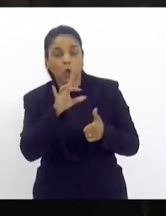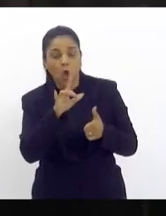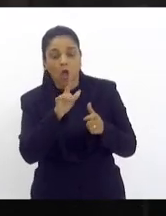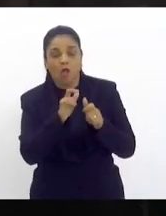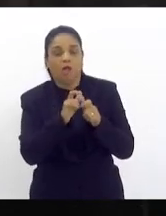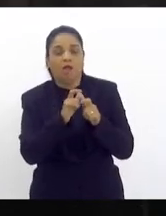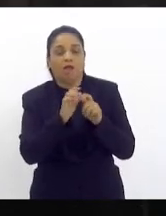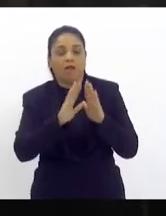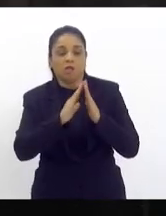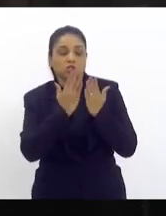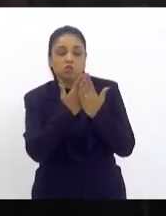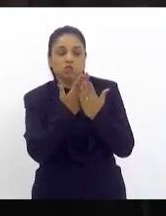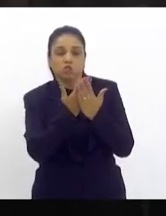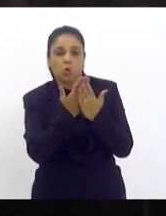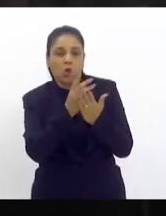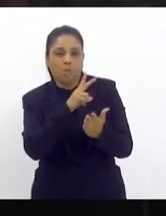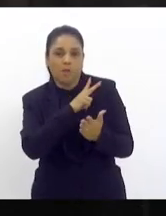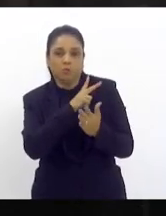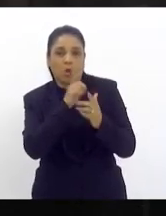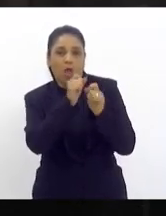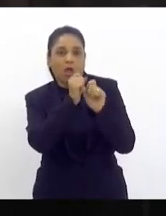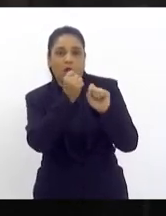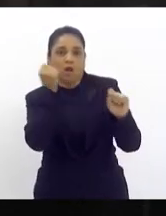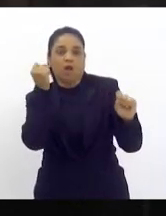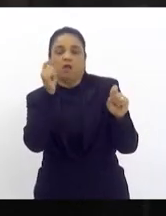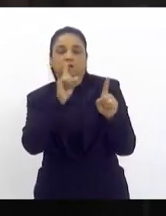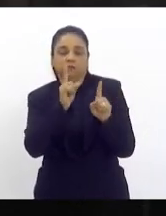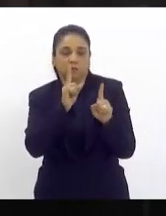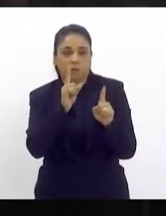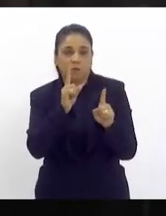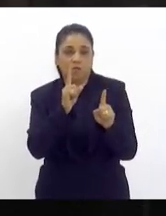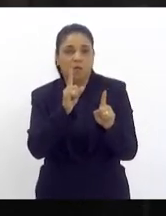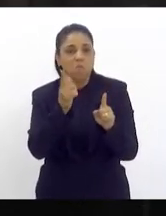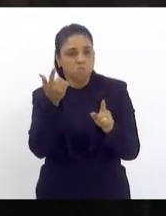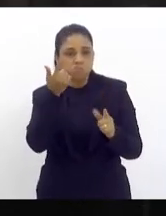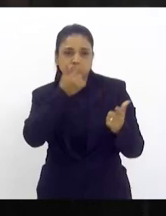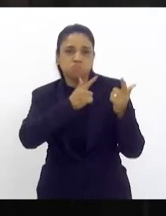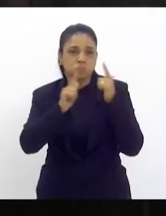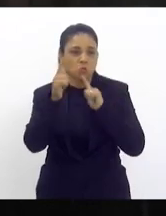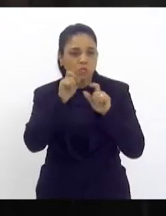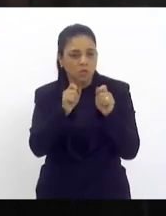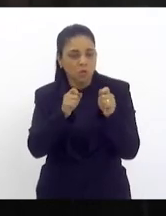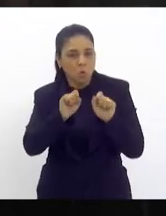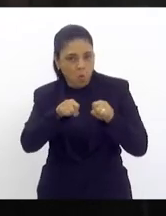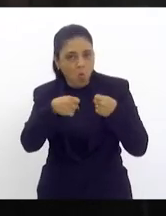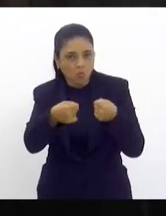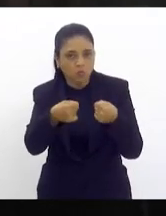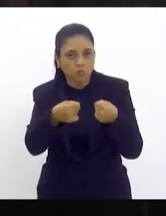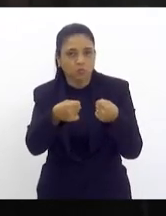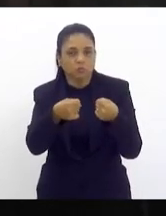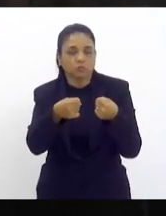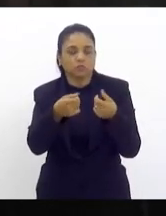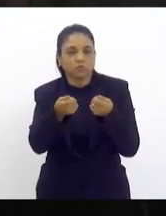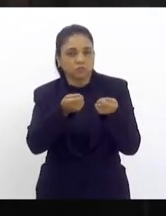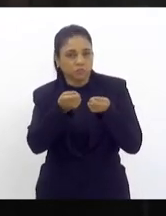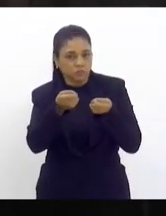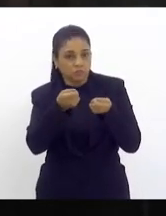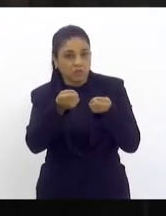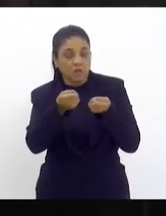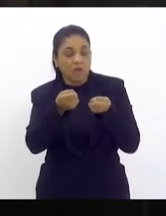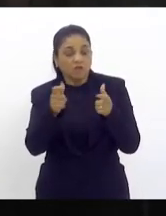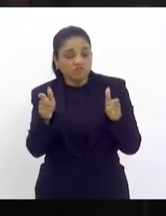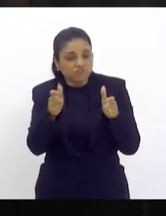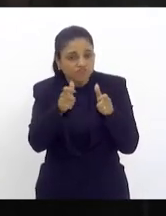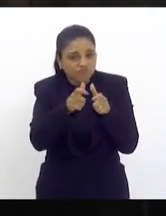escolas as grandes escolas que são maiores de maior porte são as escolas confeccionais as escolas